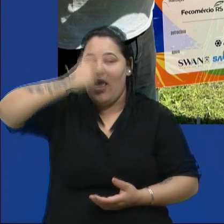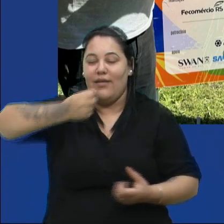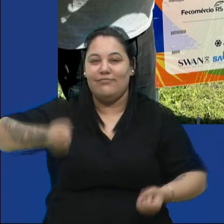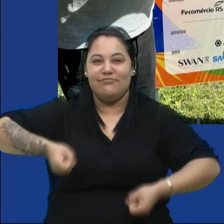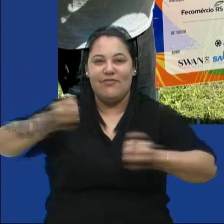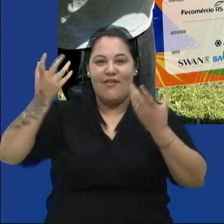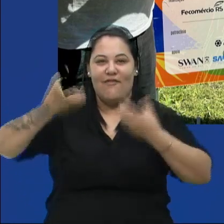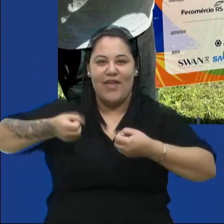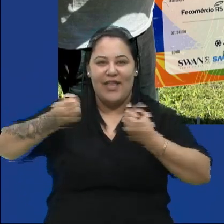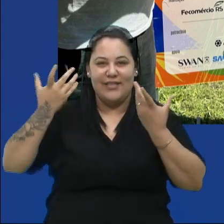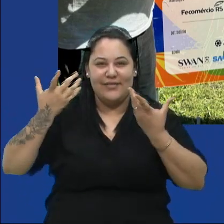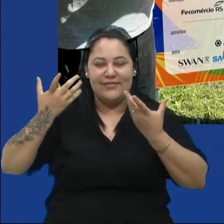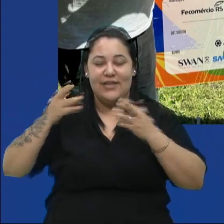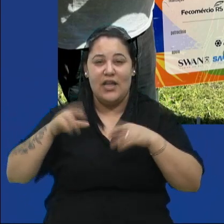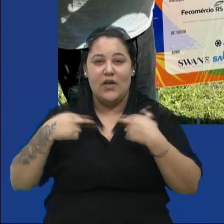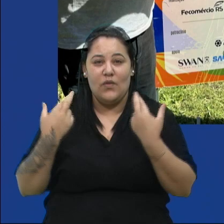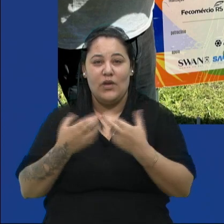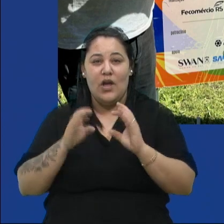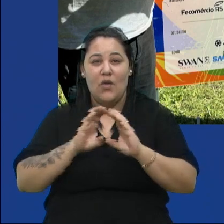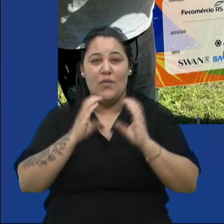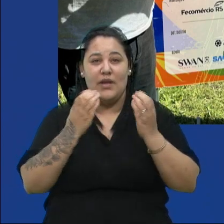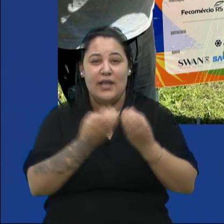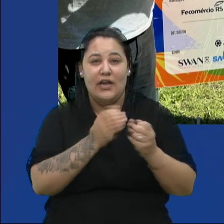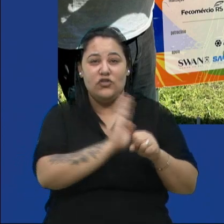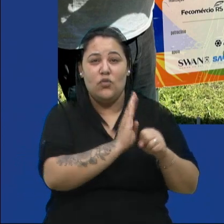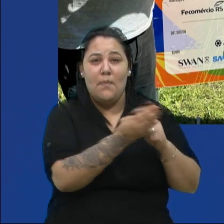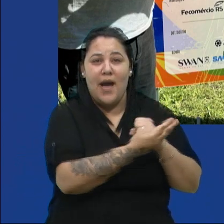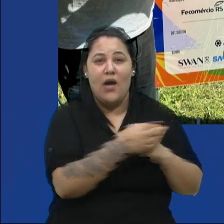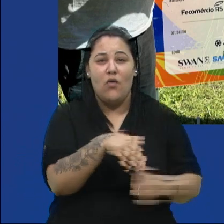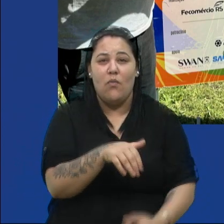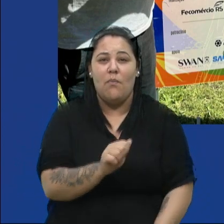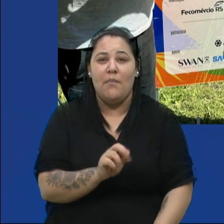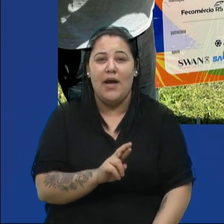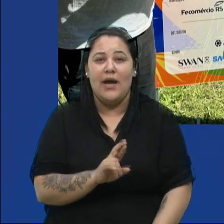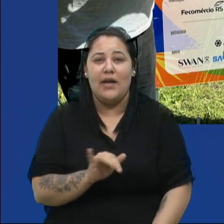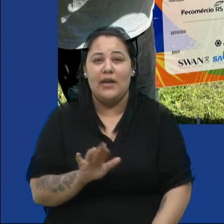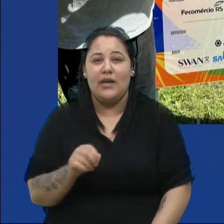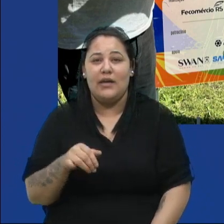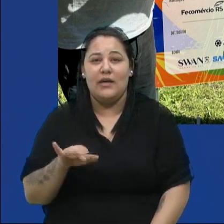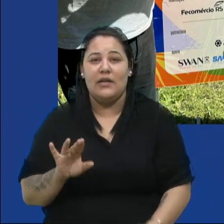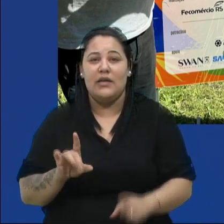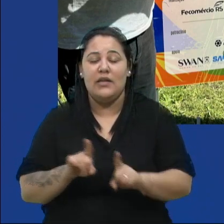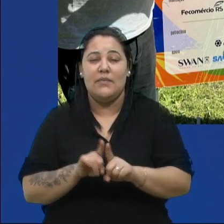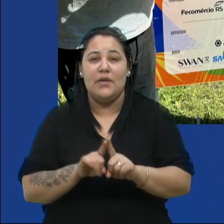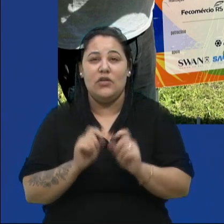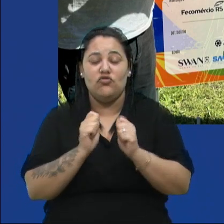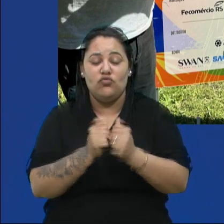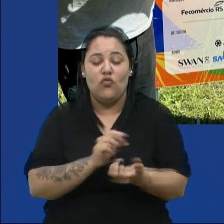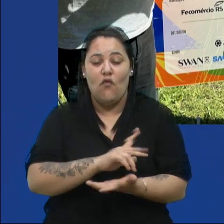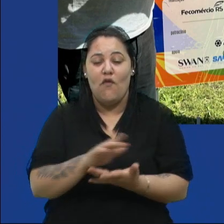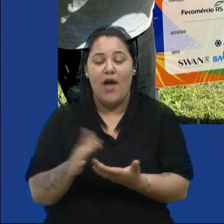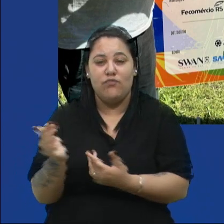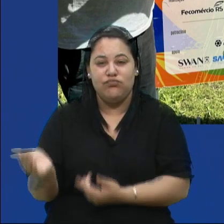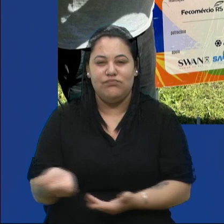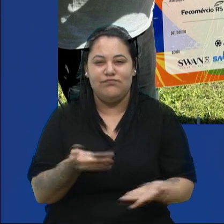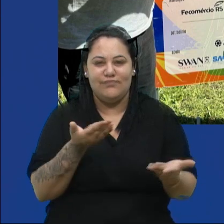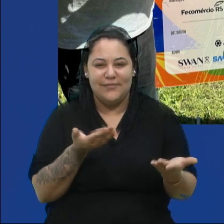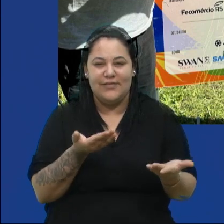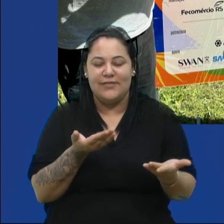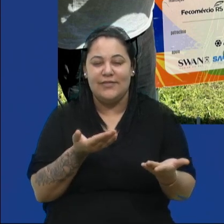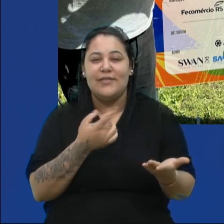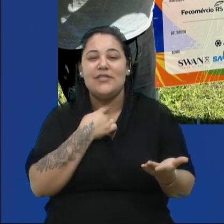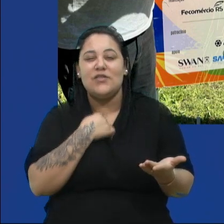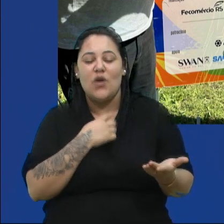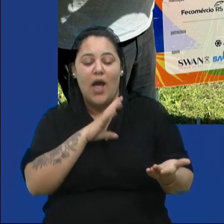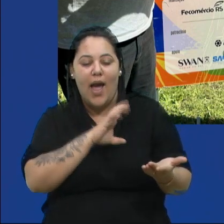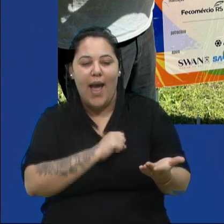bairro Mariane, mas também diversos convidados, várias pessoas que gostam, que apreciam o samba, a